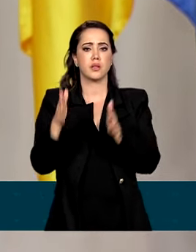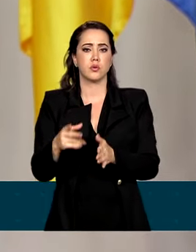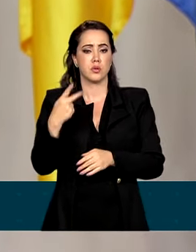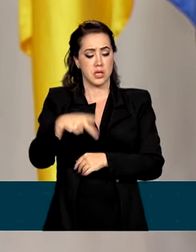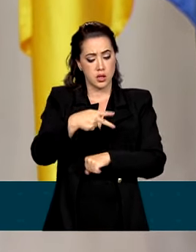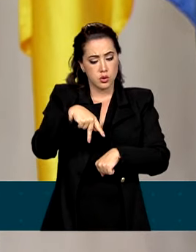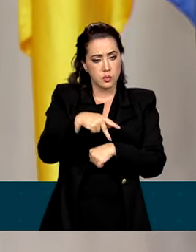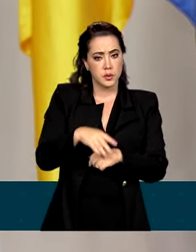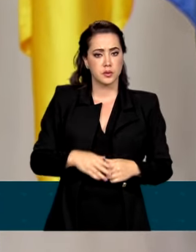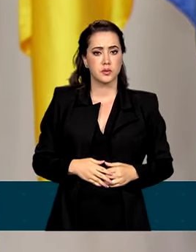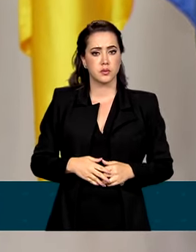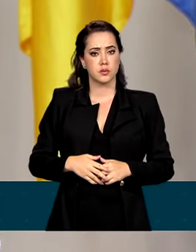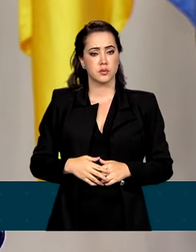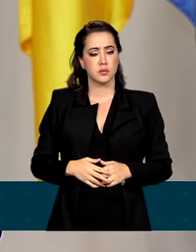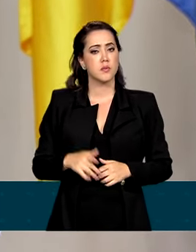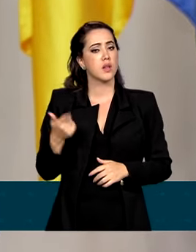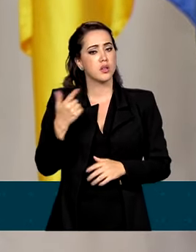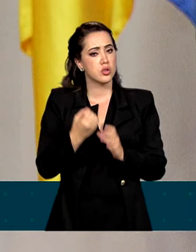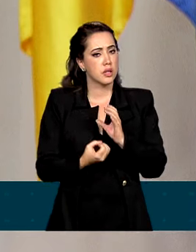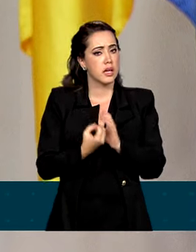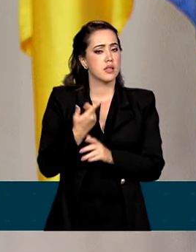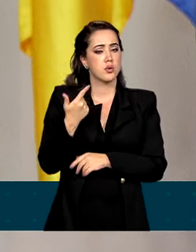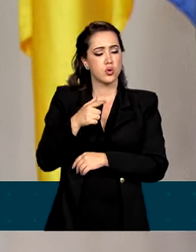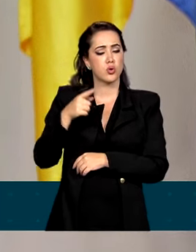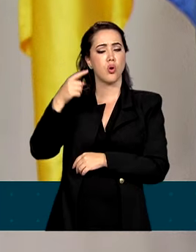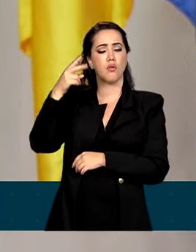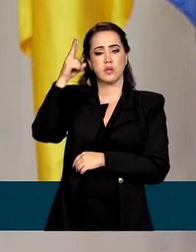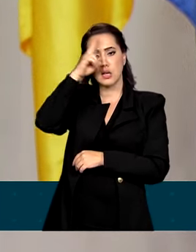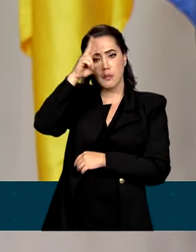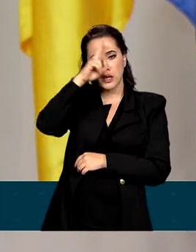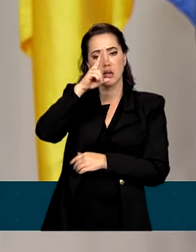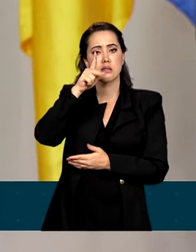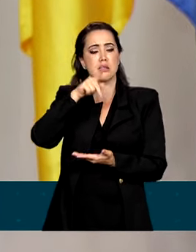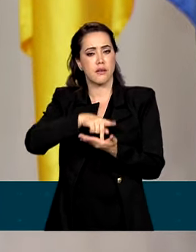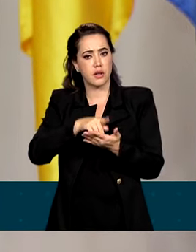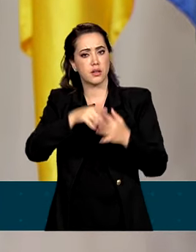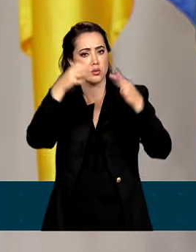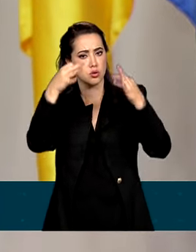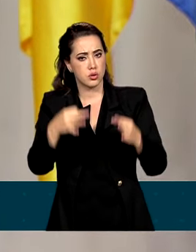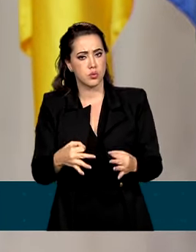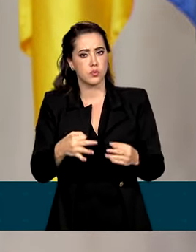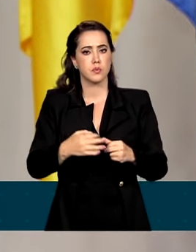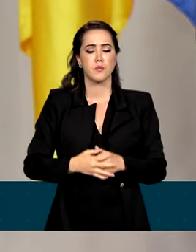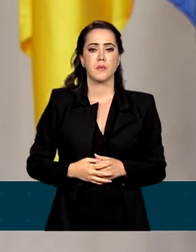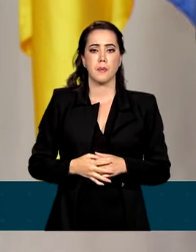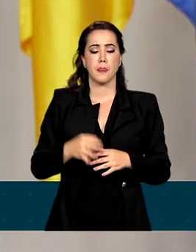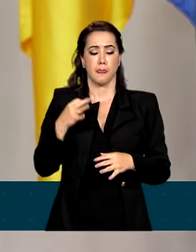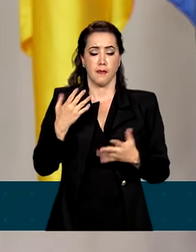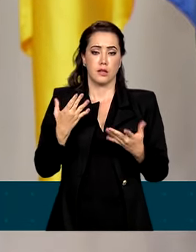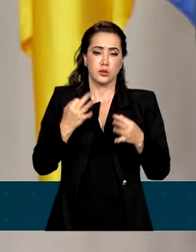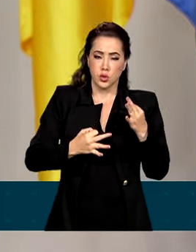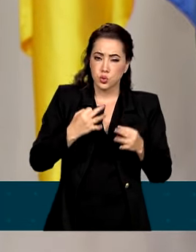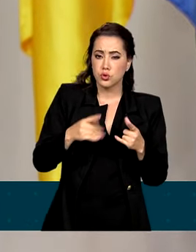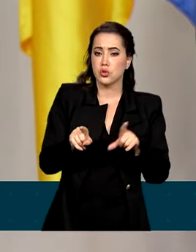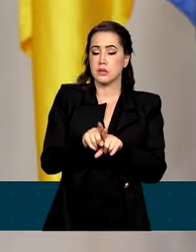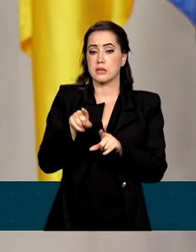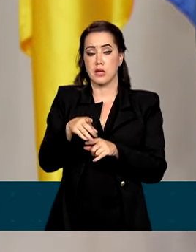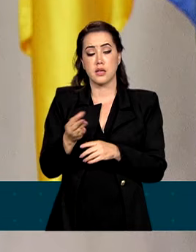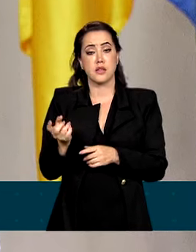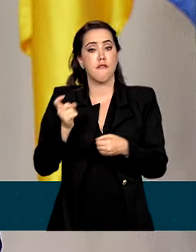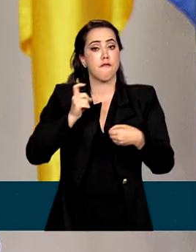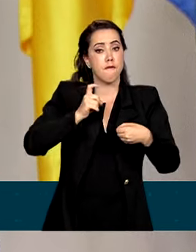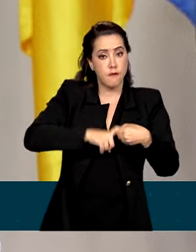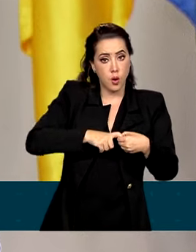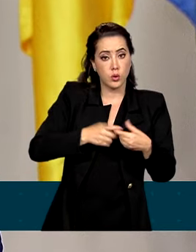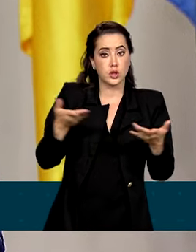de restauração da memória, da verdade e da justiça. Este reinício tem